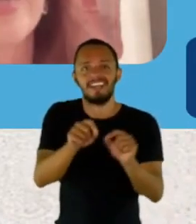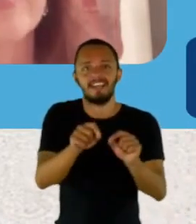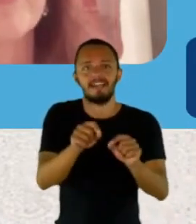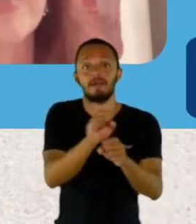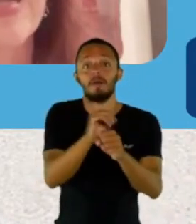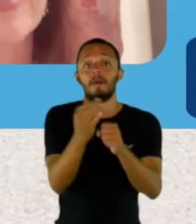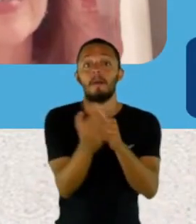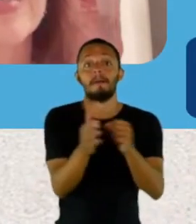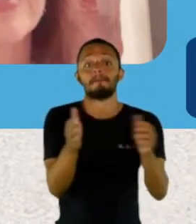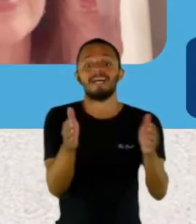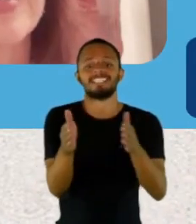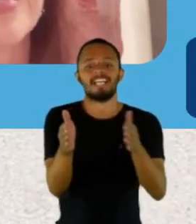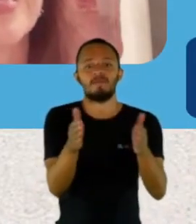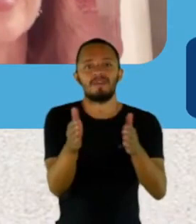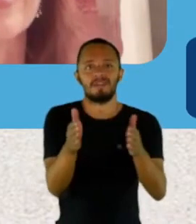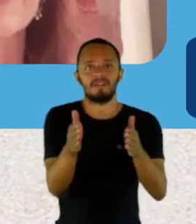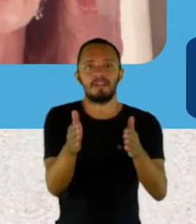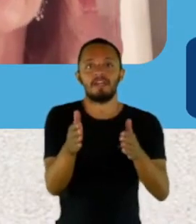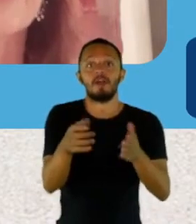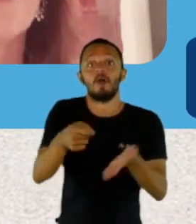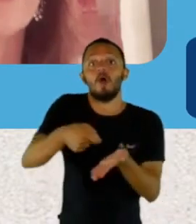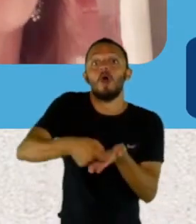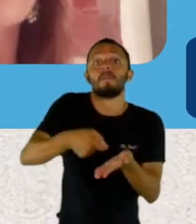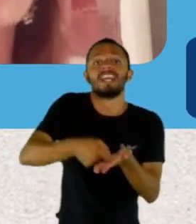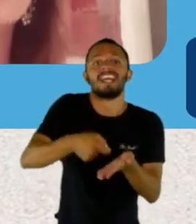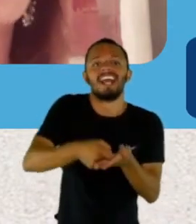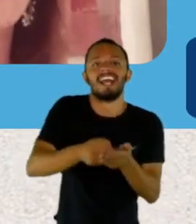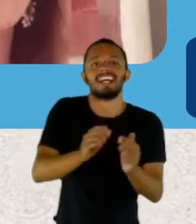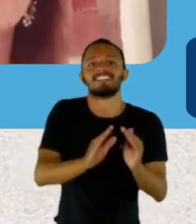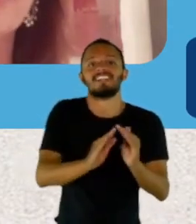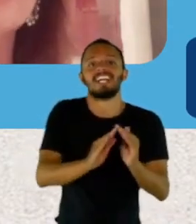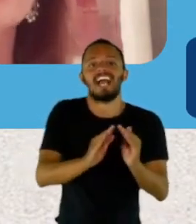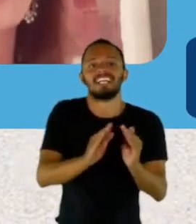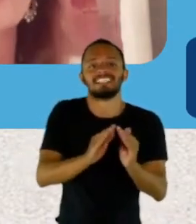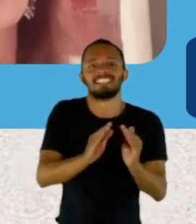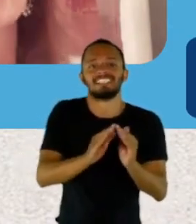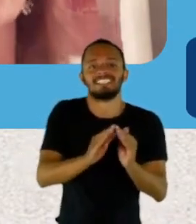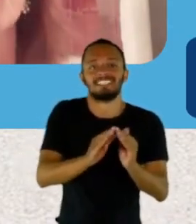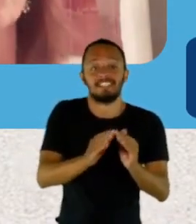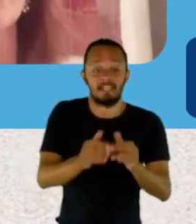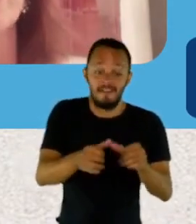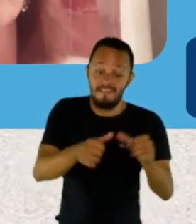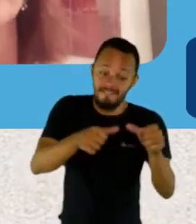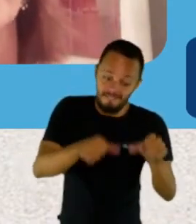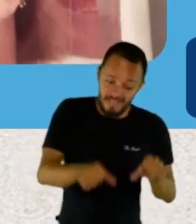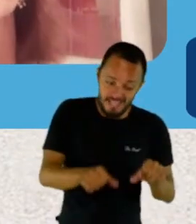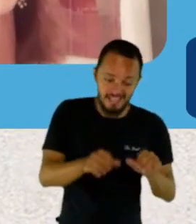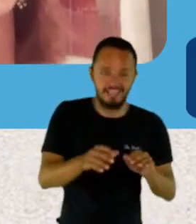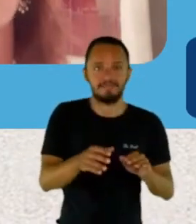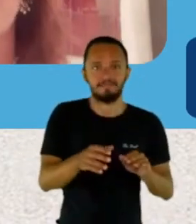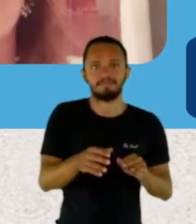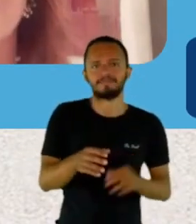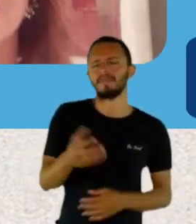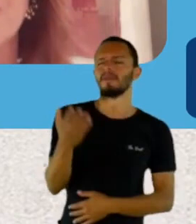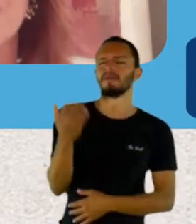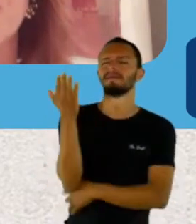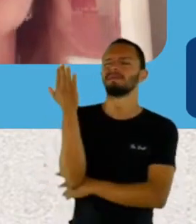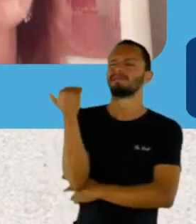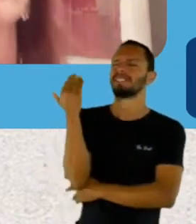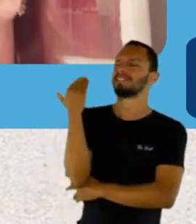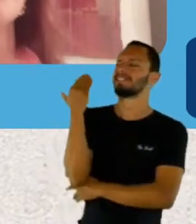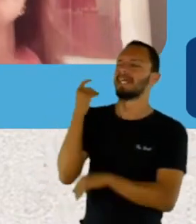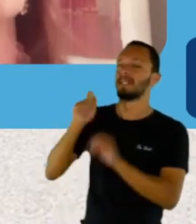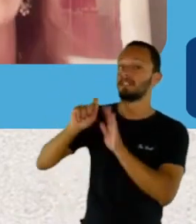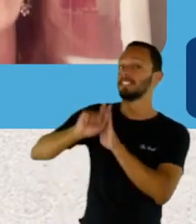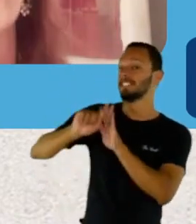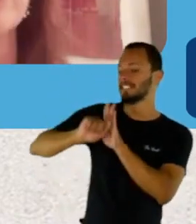meio que obrigada a ficar em casa, né? Então, eu já tinha resgatado um ponto meu da época da faculdade que